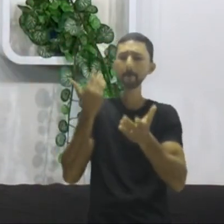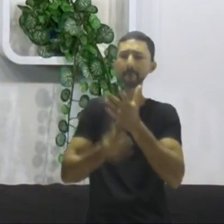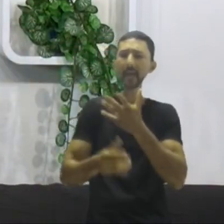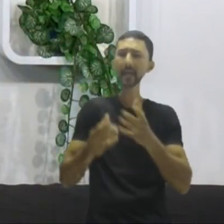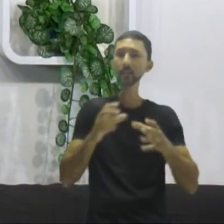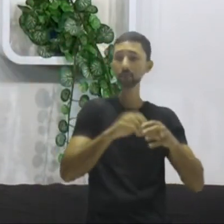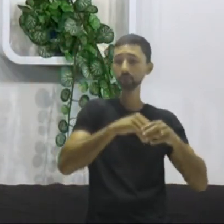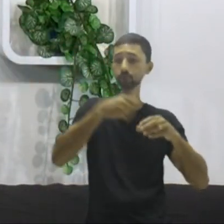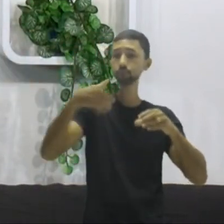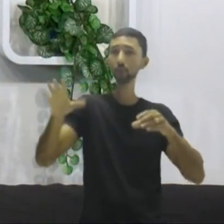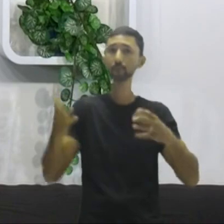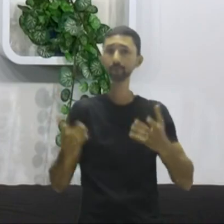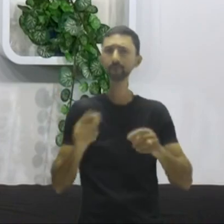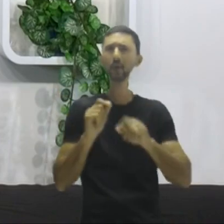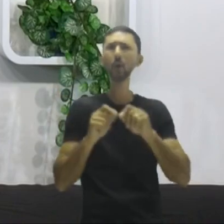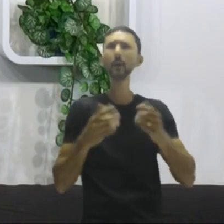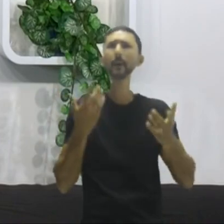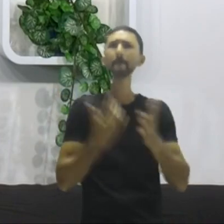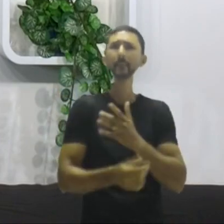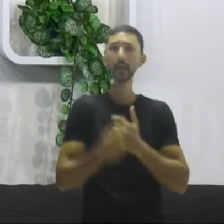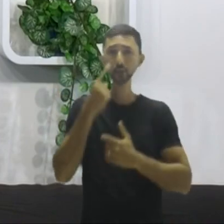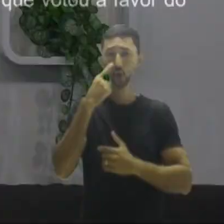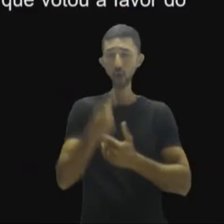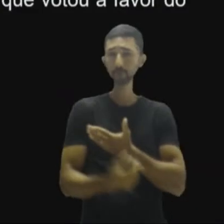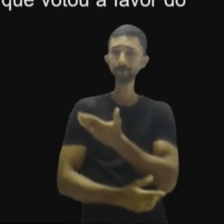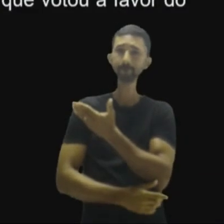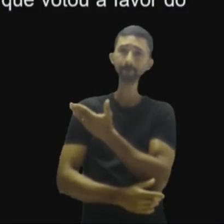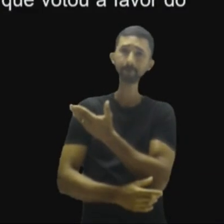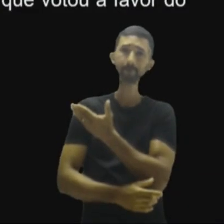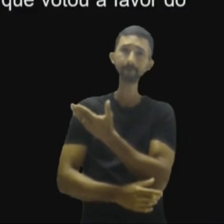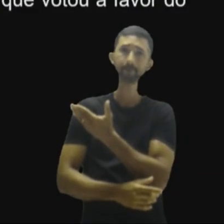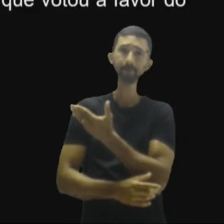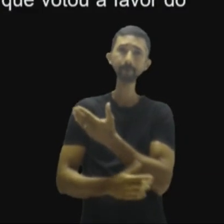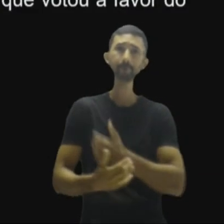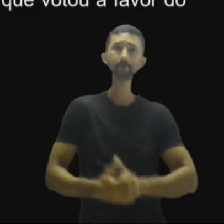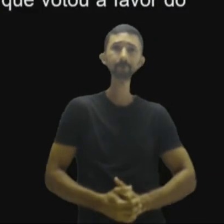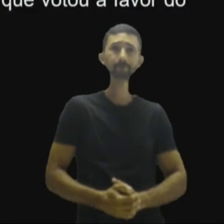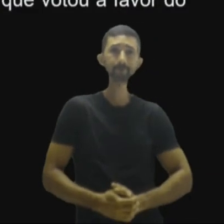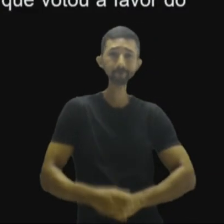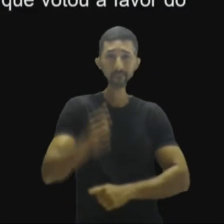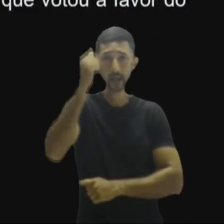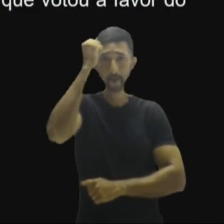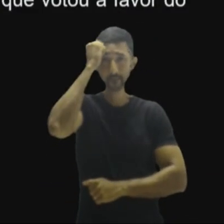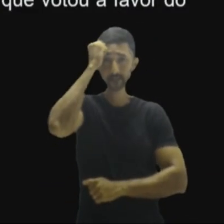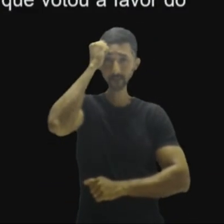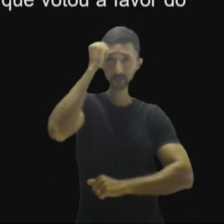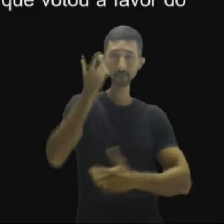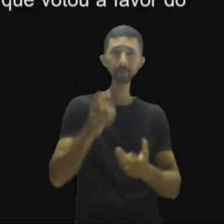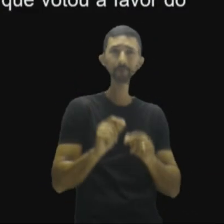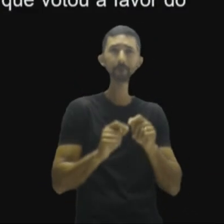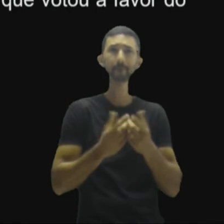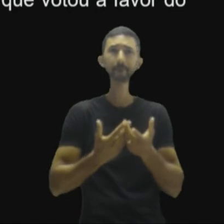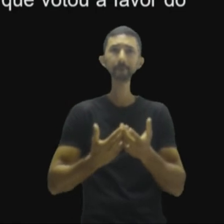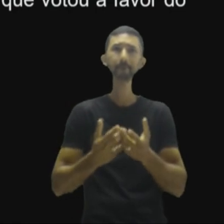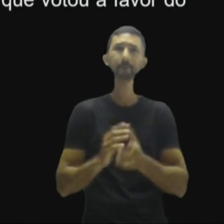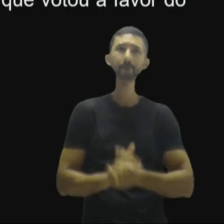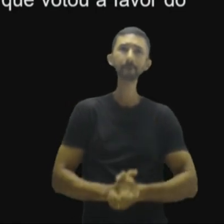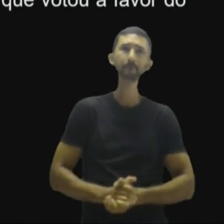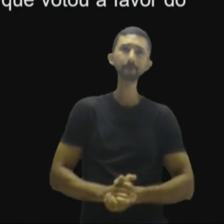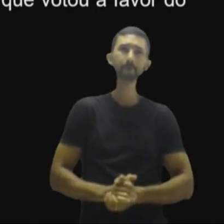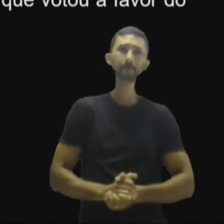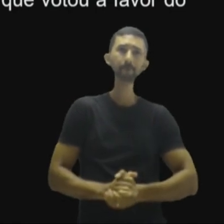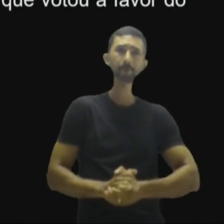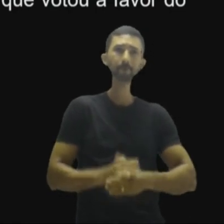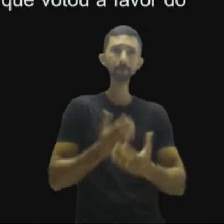da União Europeia, e vai perder. Vamos olhar na questão, os arrependidos. O britânico Hugh Dry,